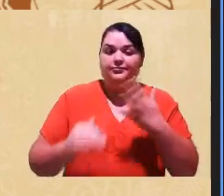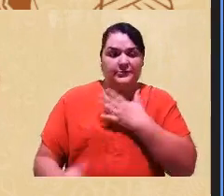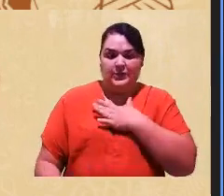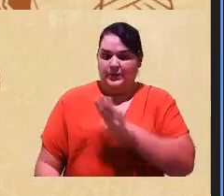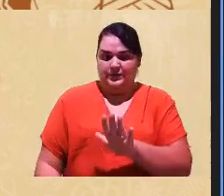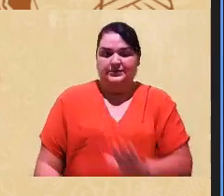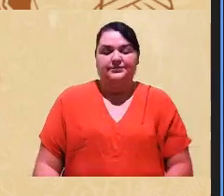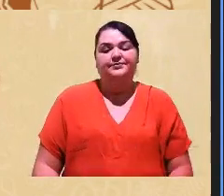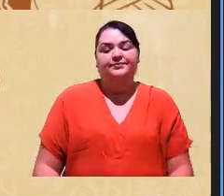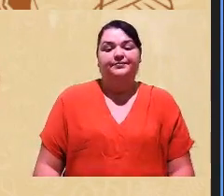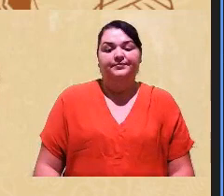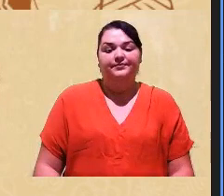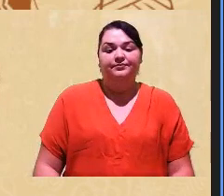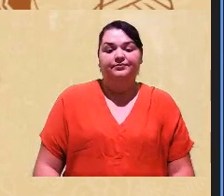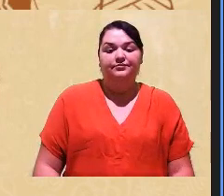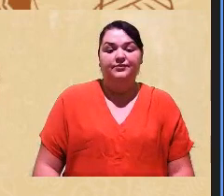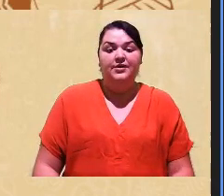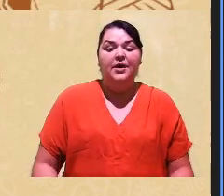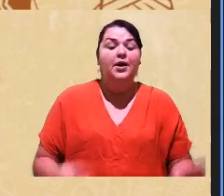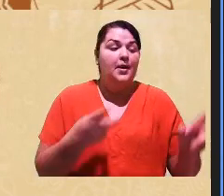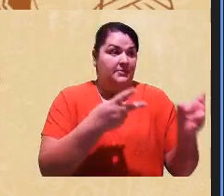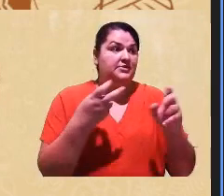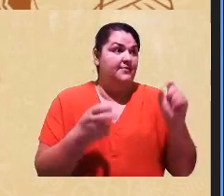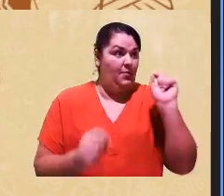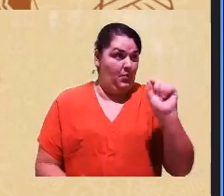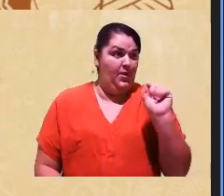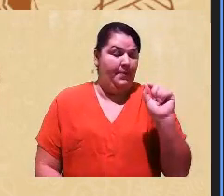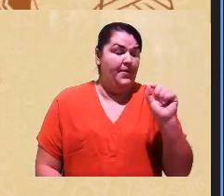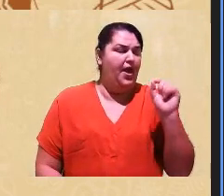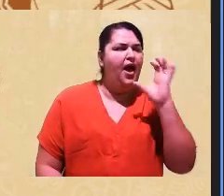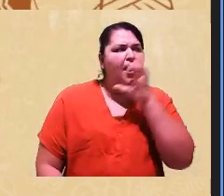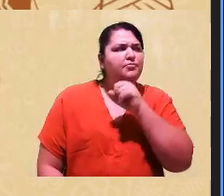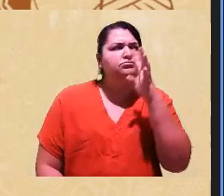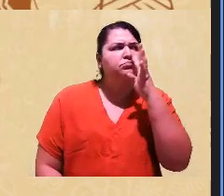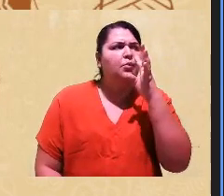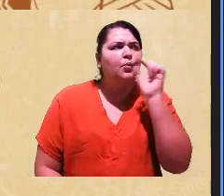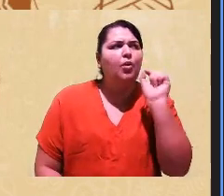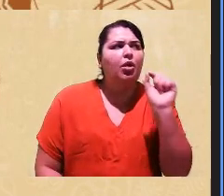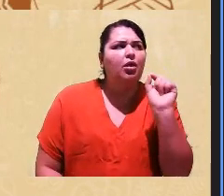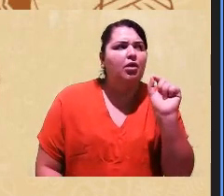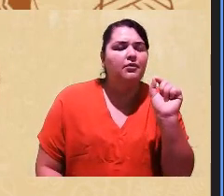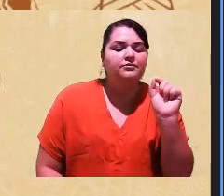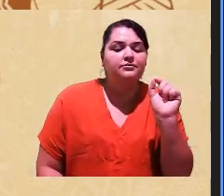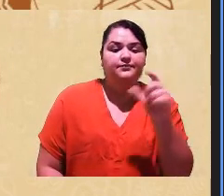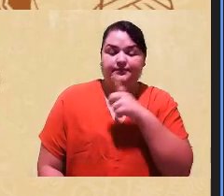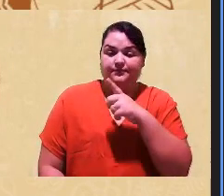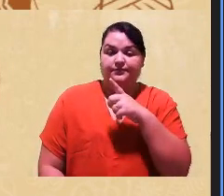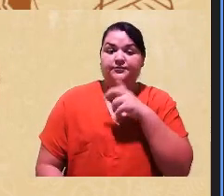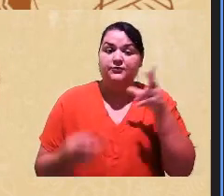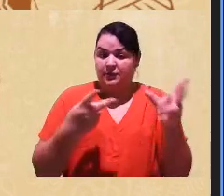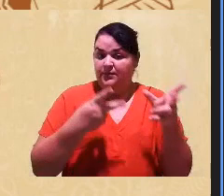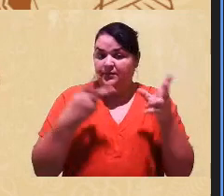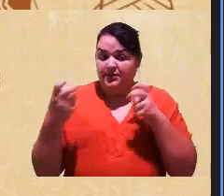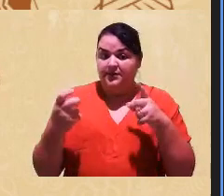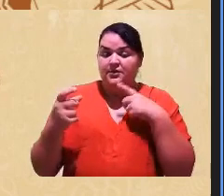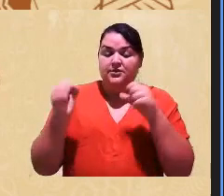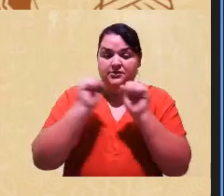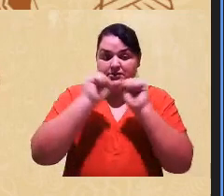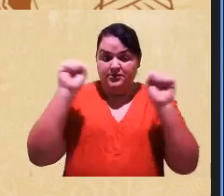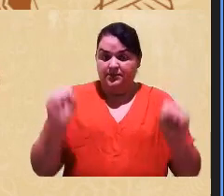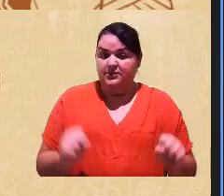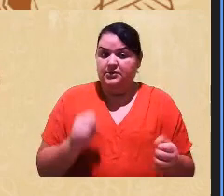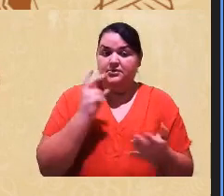Então, a gente vai observar, assim, rapidamente, que do que eu tenho observado, sistematizado,